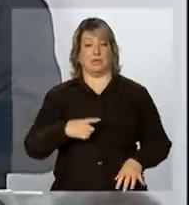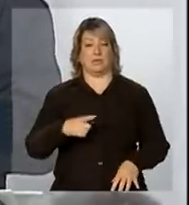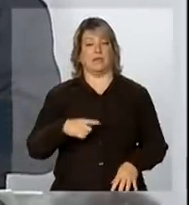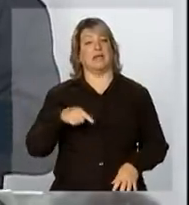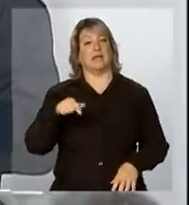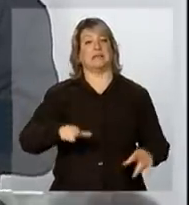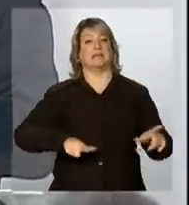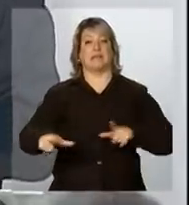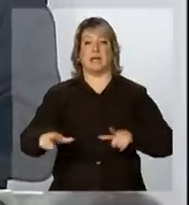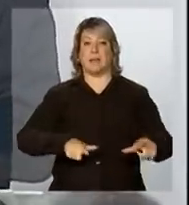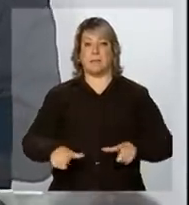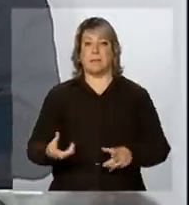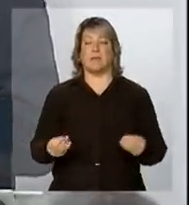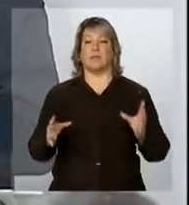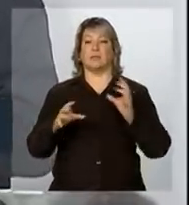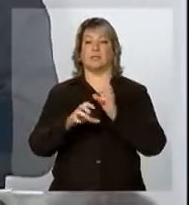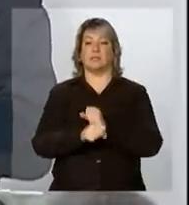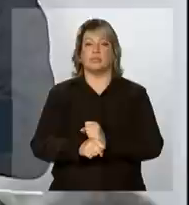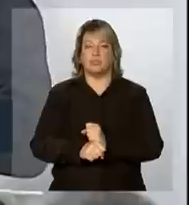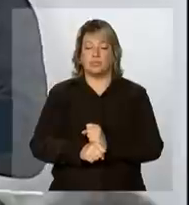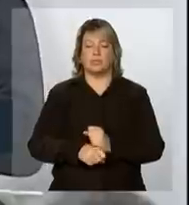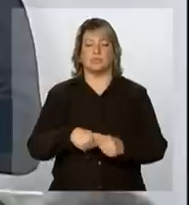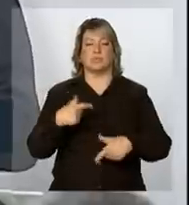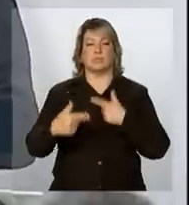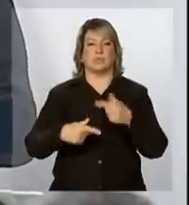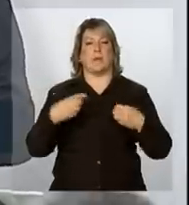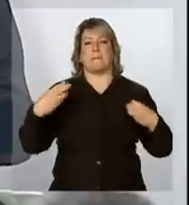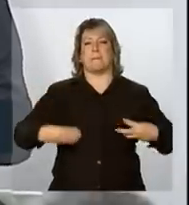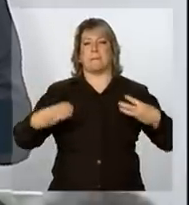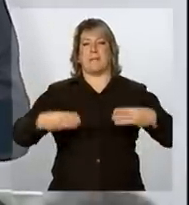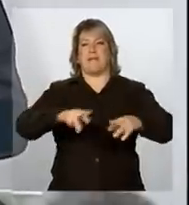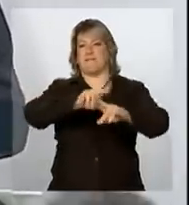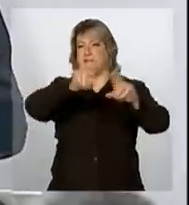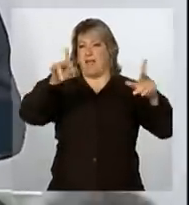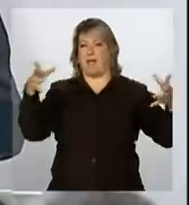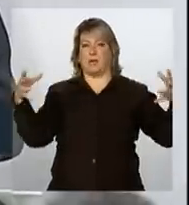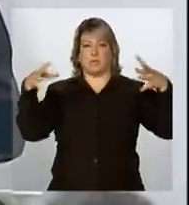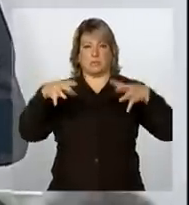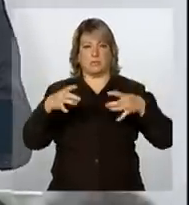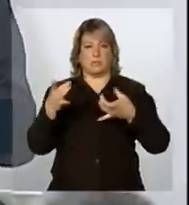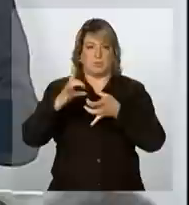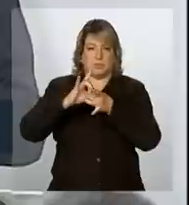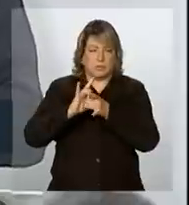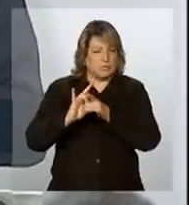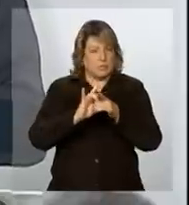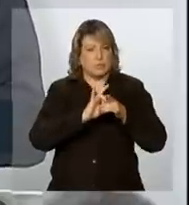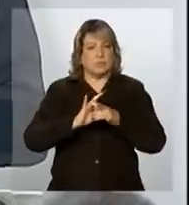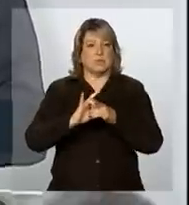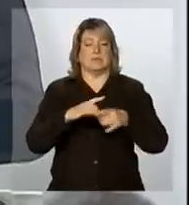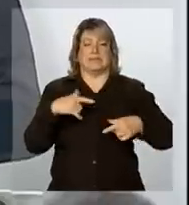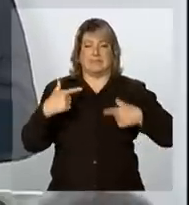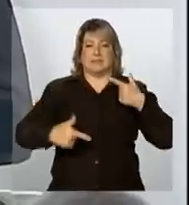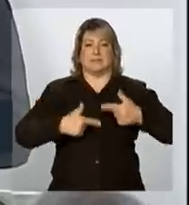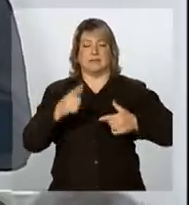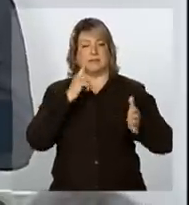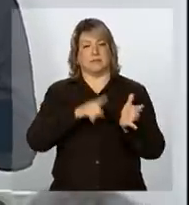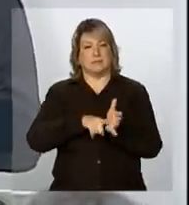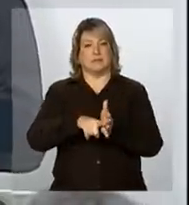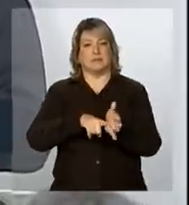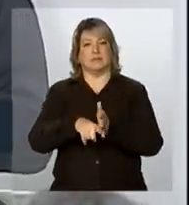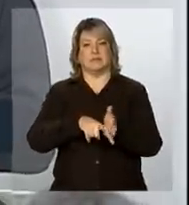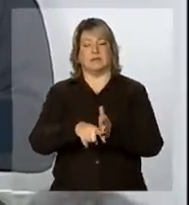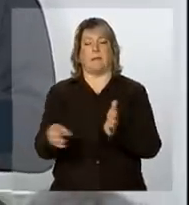trabalho de muitas instituições, de muitos ministérios e representa um enorme desafio colocar